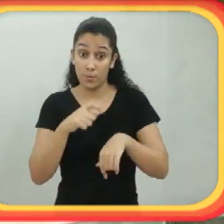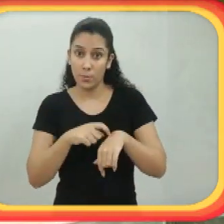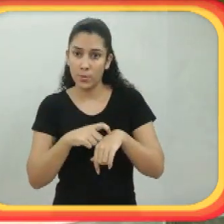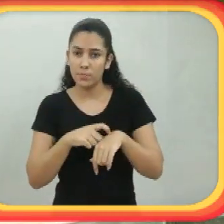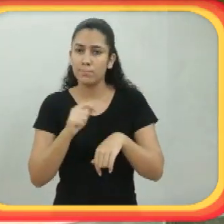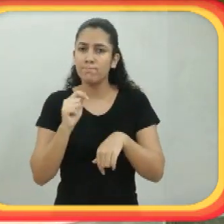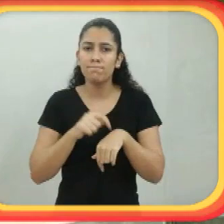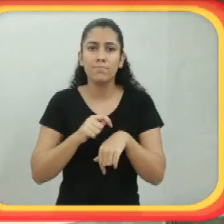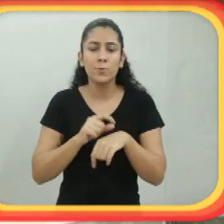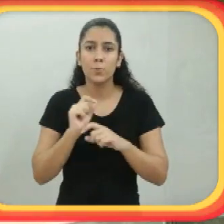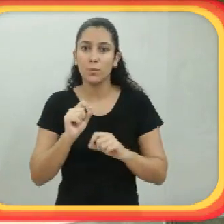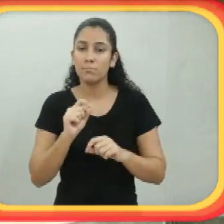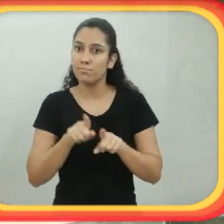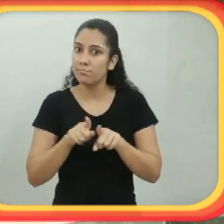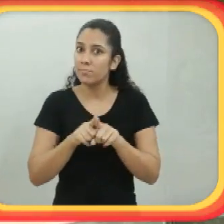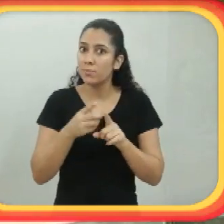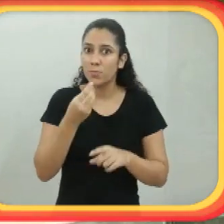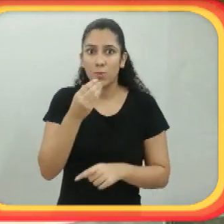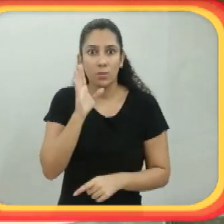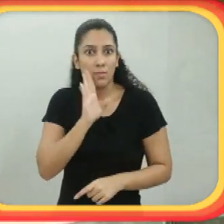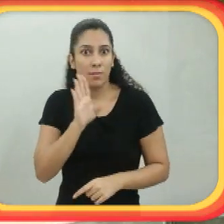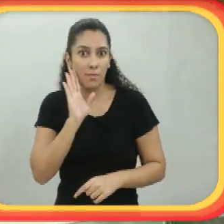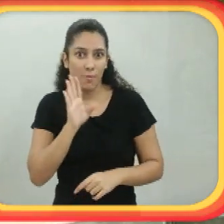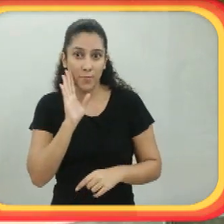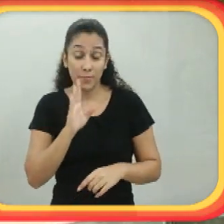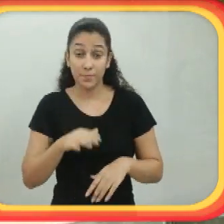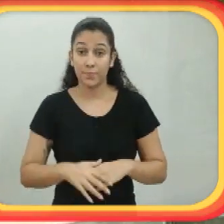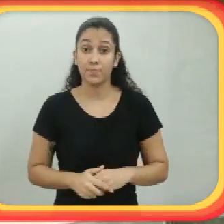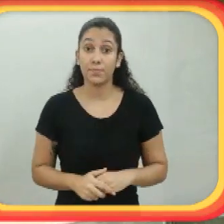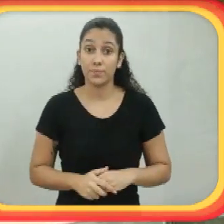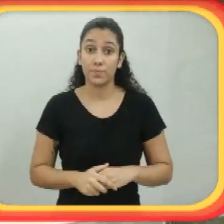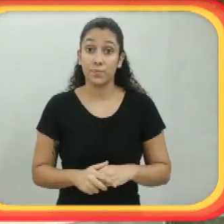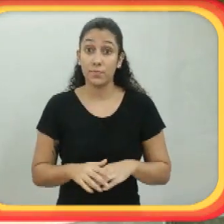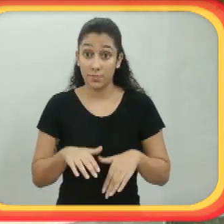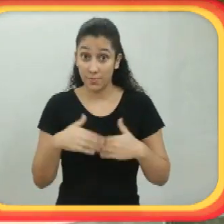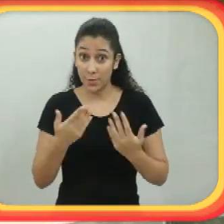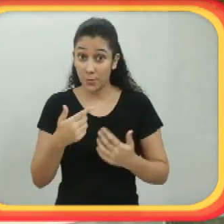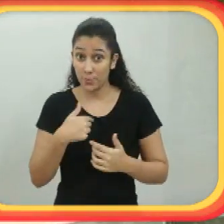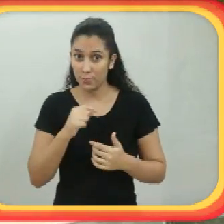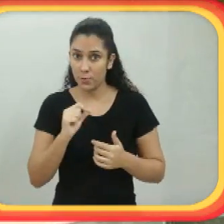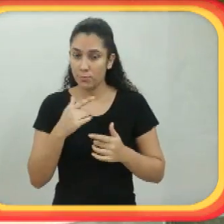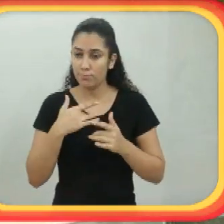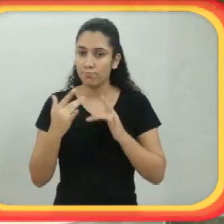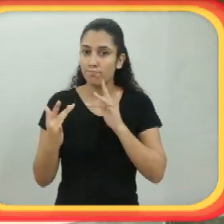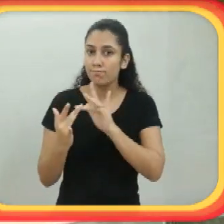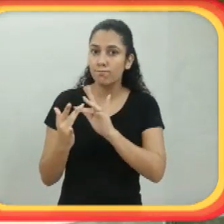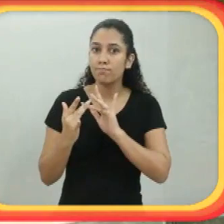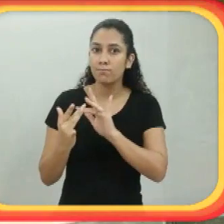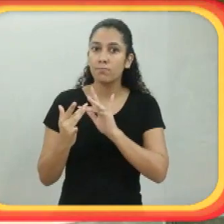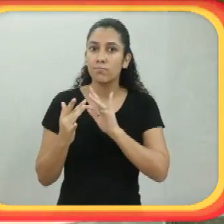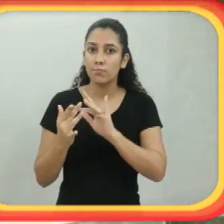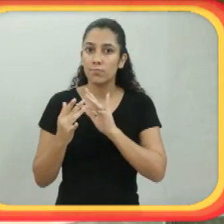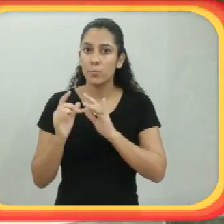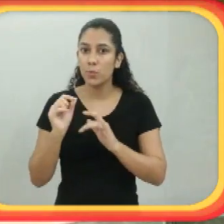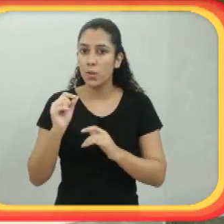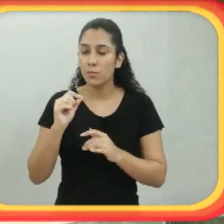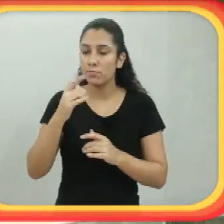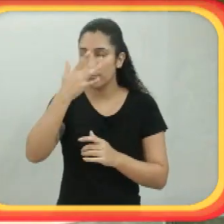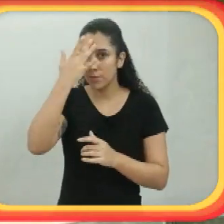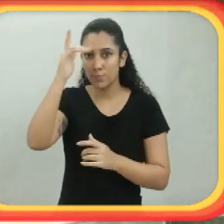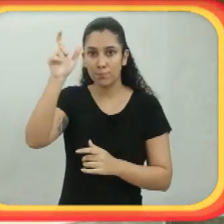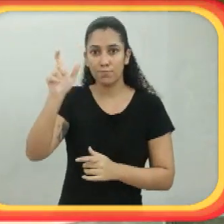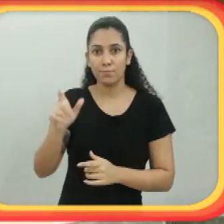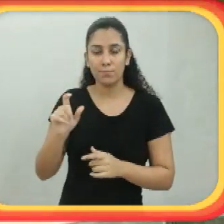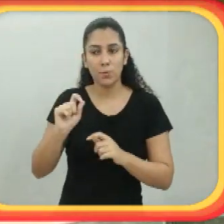Levantar o braço para cima. E era engraçado porque eu conseguia trazer o braço, mas eu não conseguia voltar. Então eu